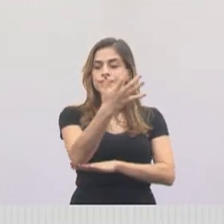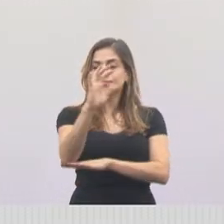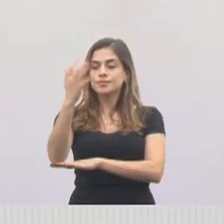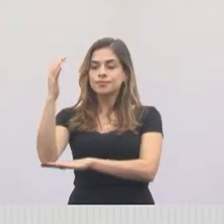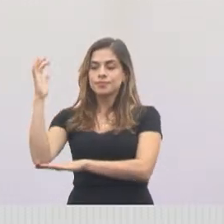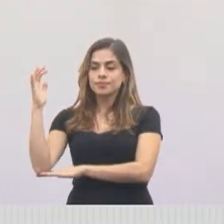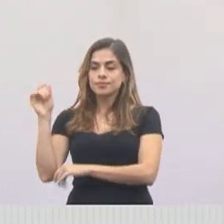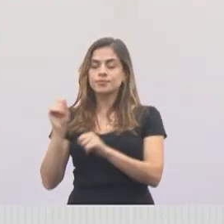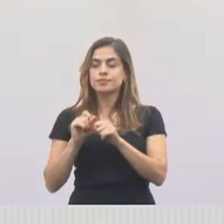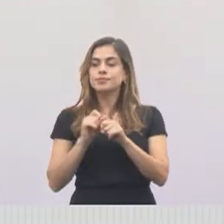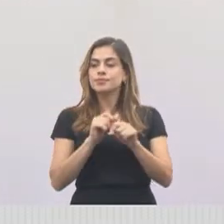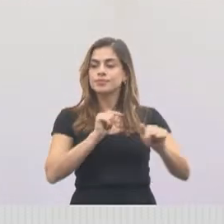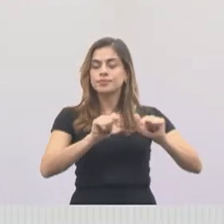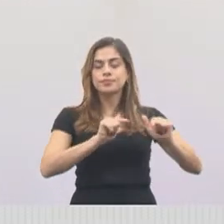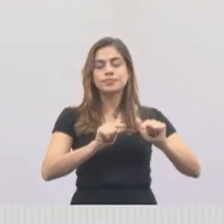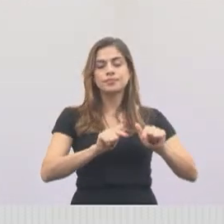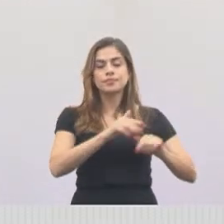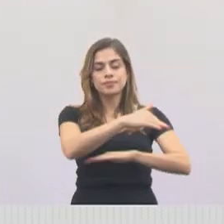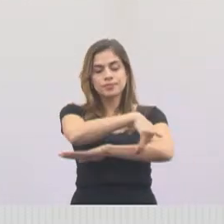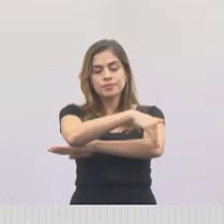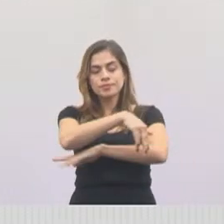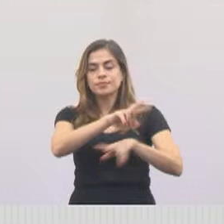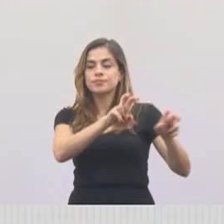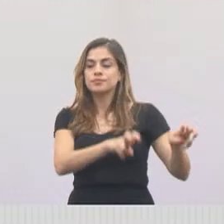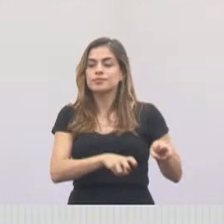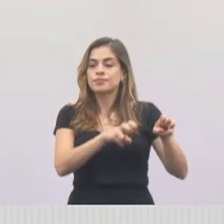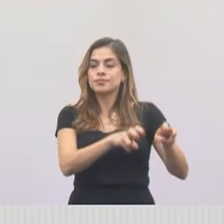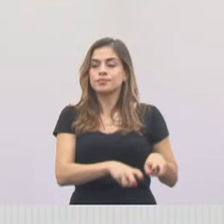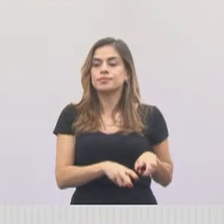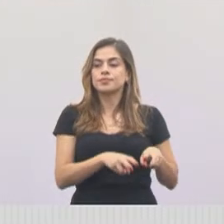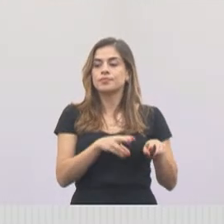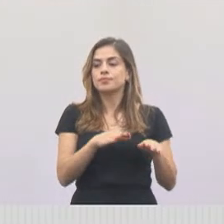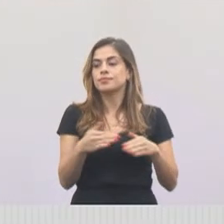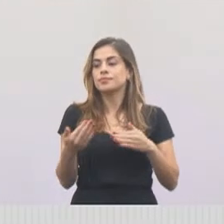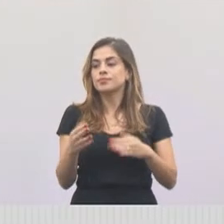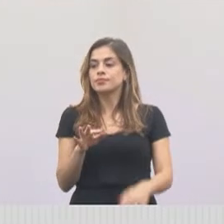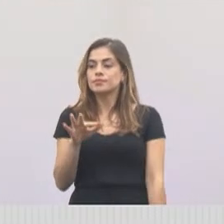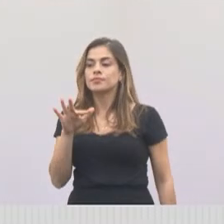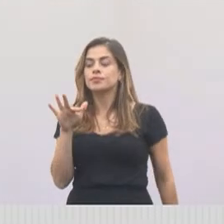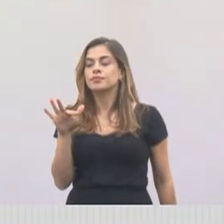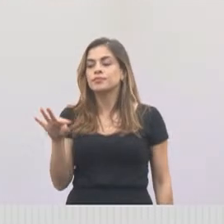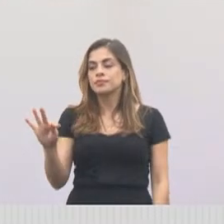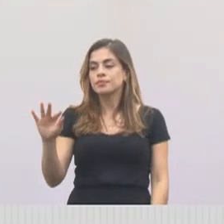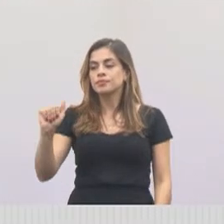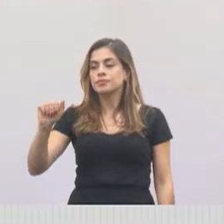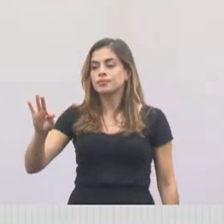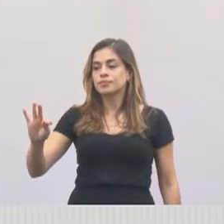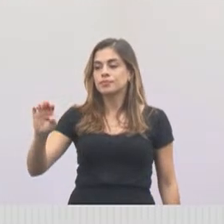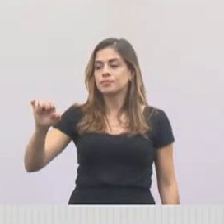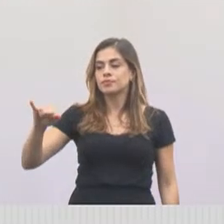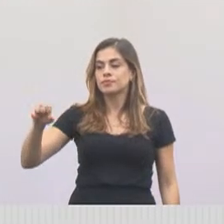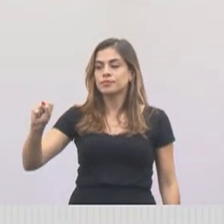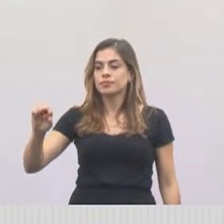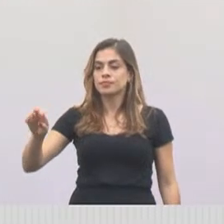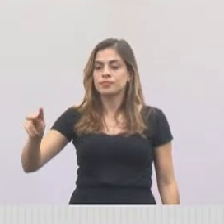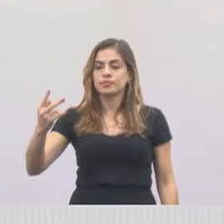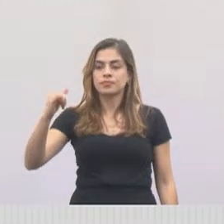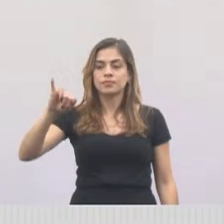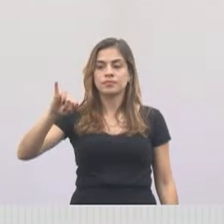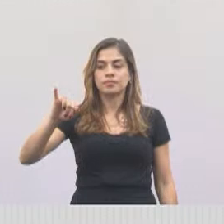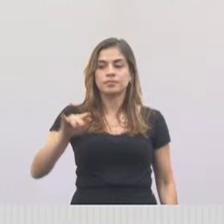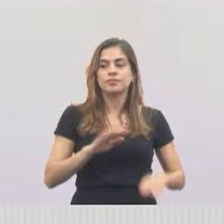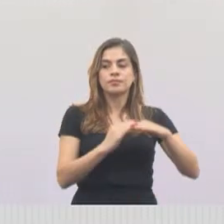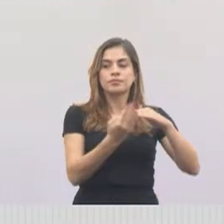fizeram o trabalho das estradas rurais. É a estrada do Tadeste, ela fica lá na estrada do Porto Feliz, tá?